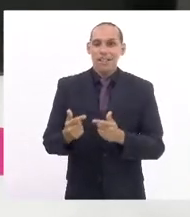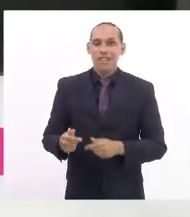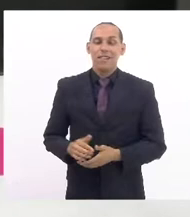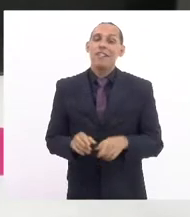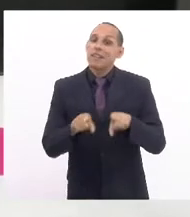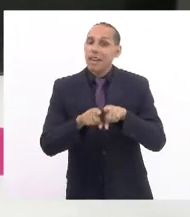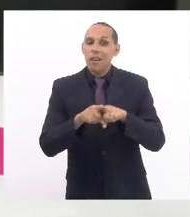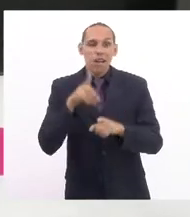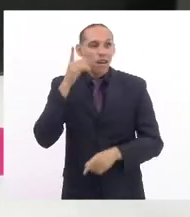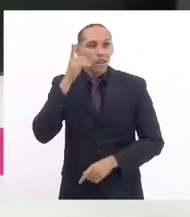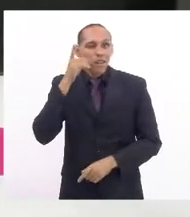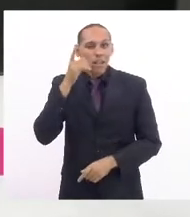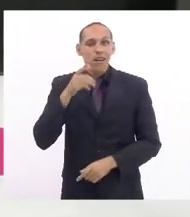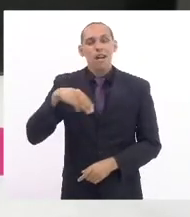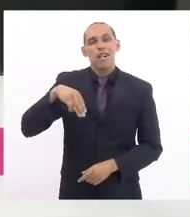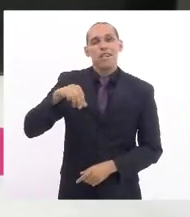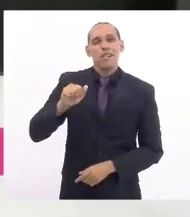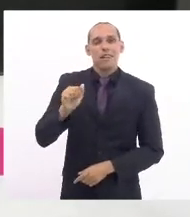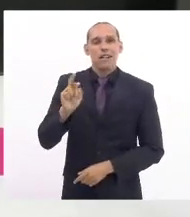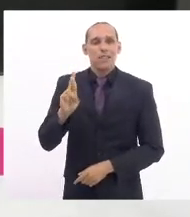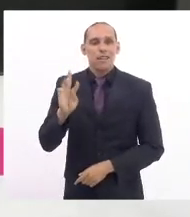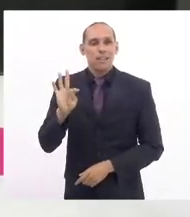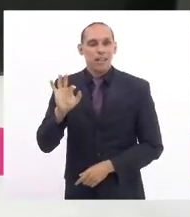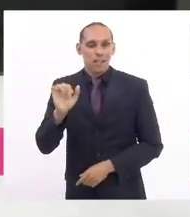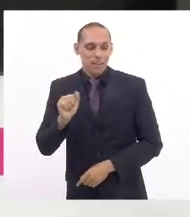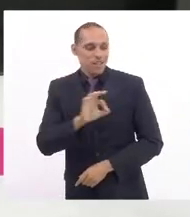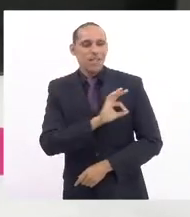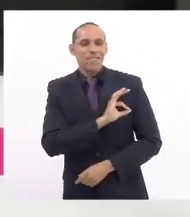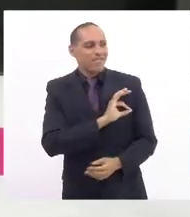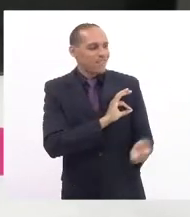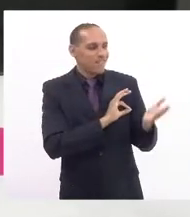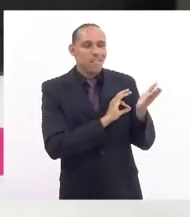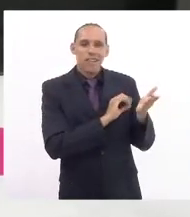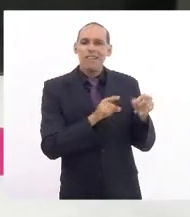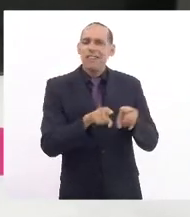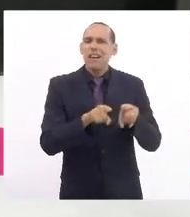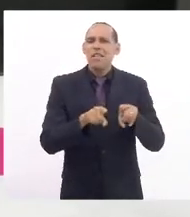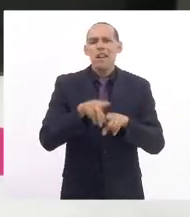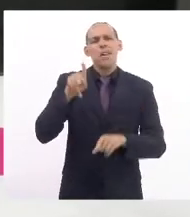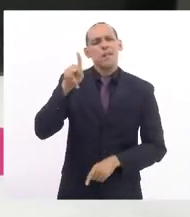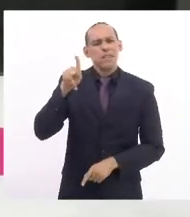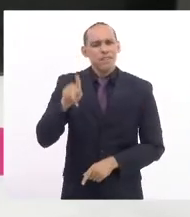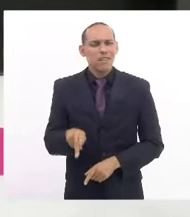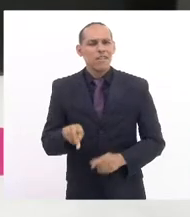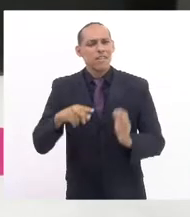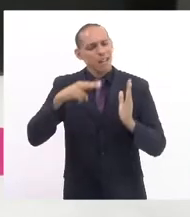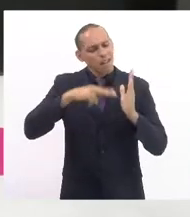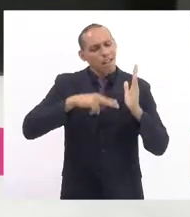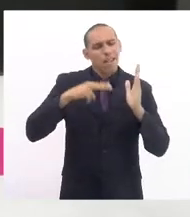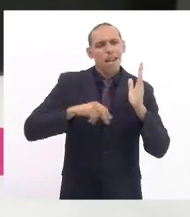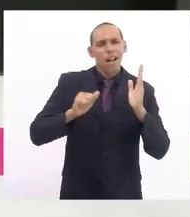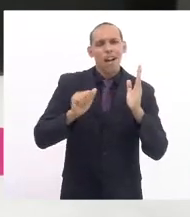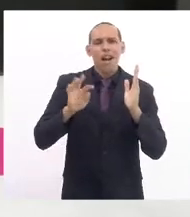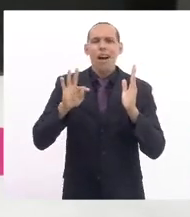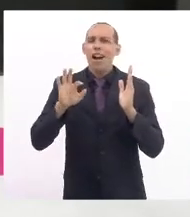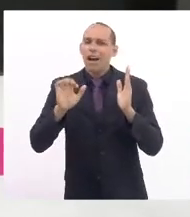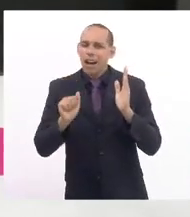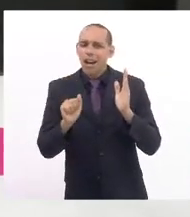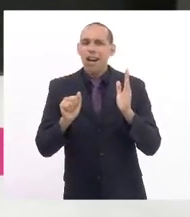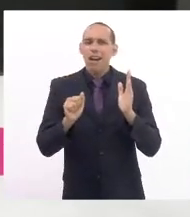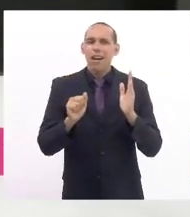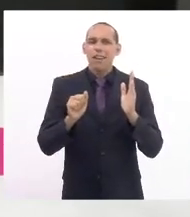Marta Rocha, que sempre preside com muito carinho, além de ler todas as atas, preside o